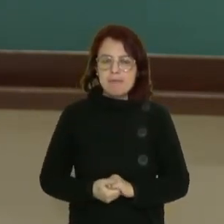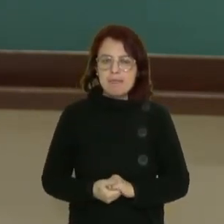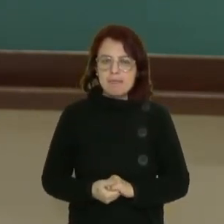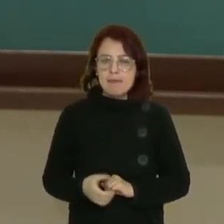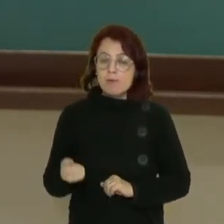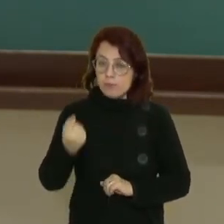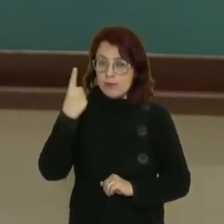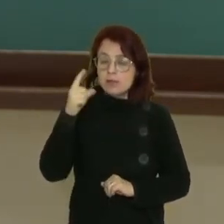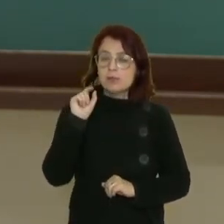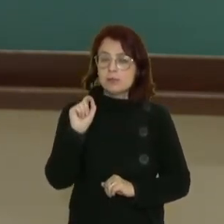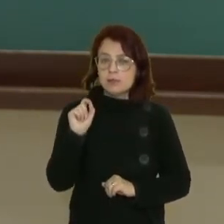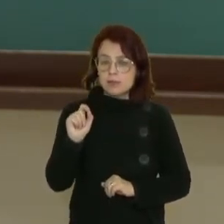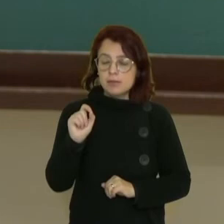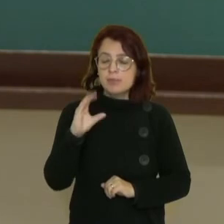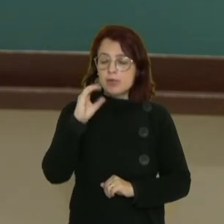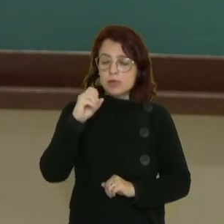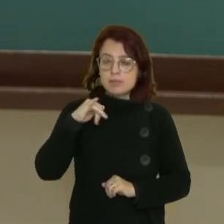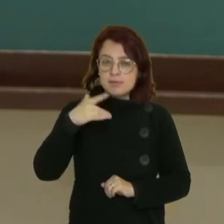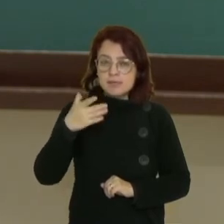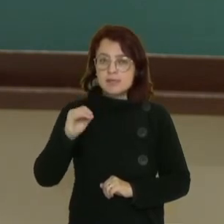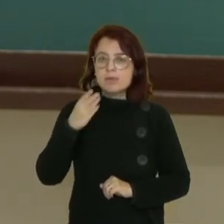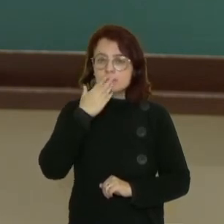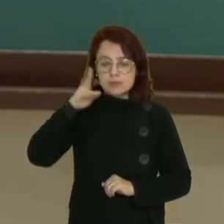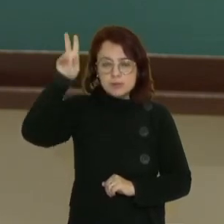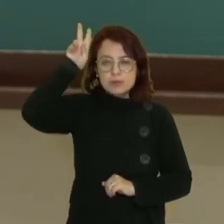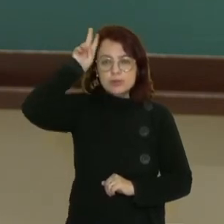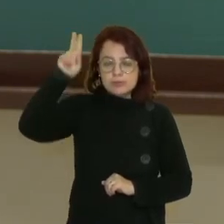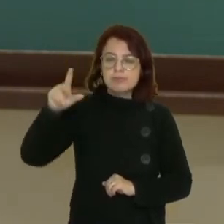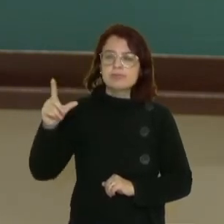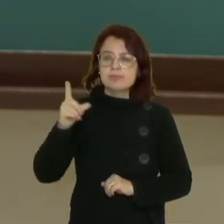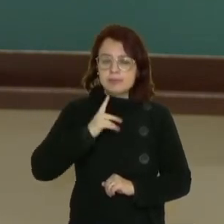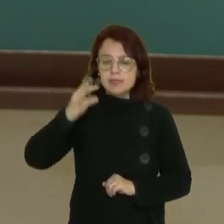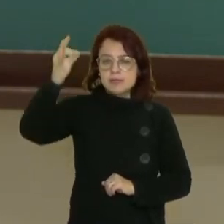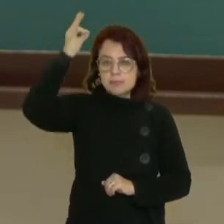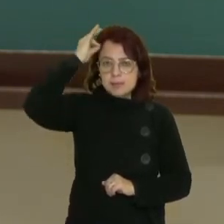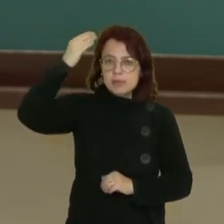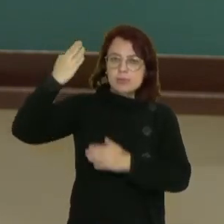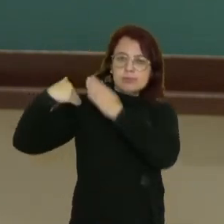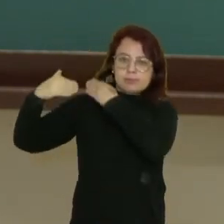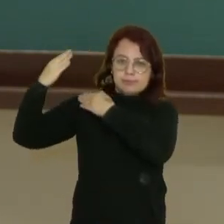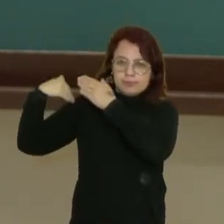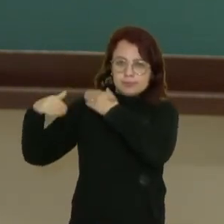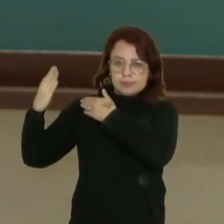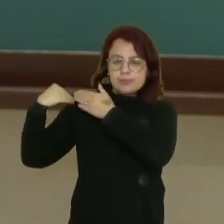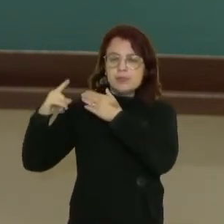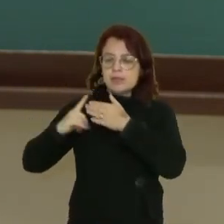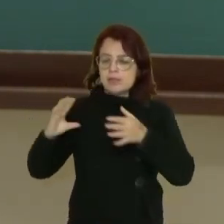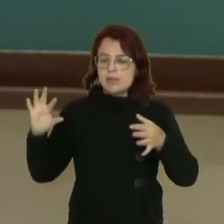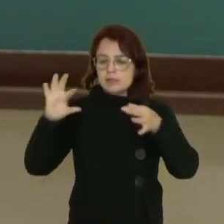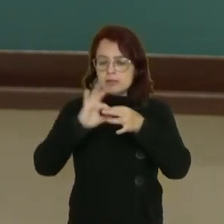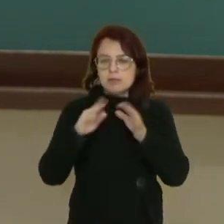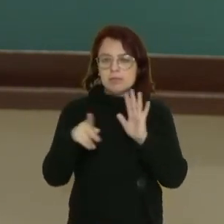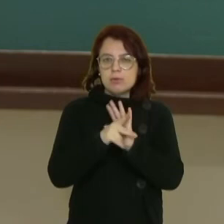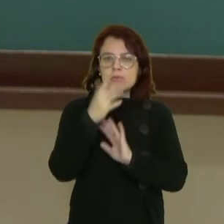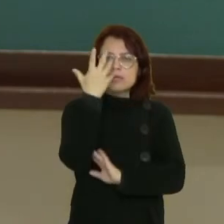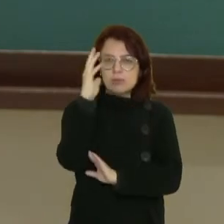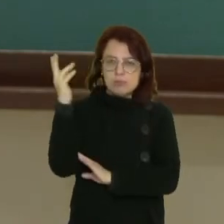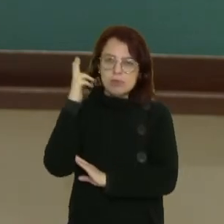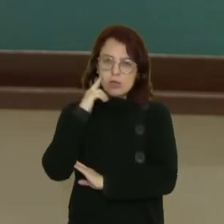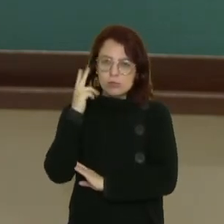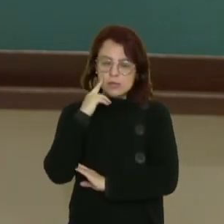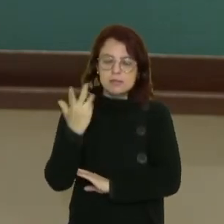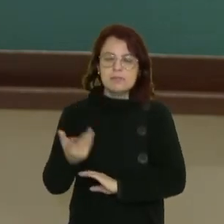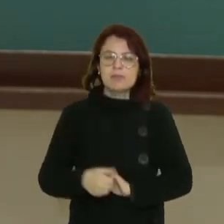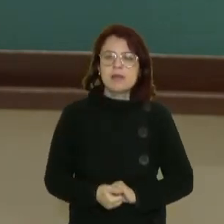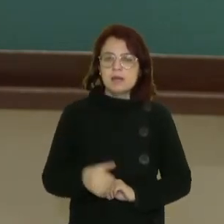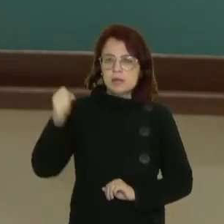fato é que a cosmovisão guarani é baseada nos espíritos ancestrais, nessa ligação com a natureza. Então, quer dizer,